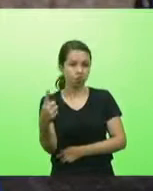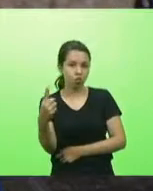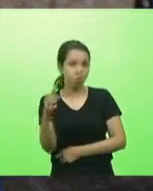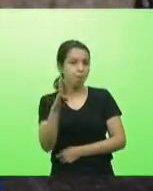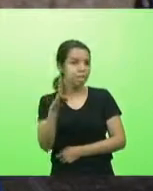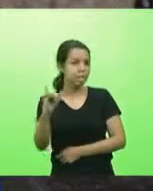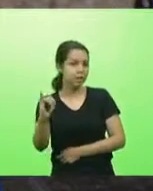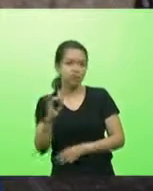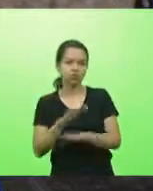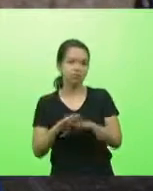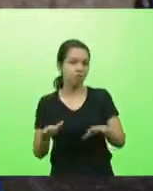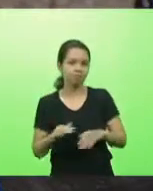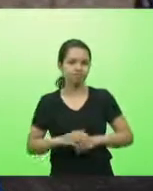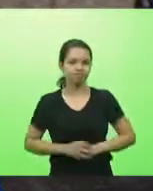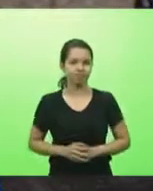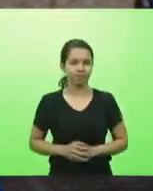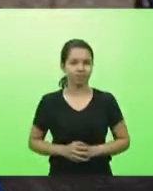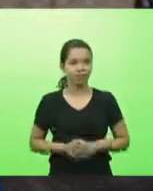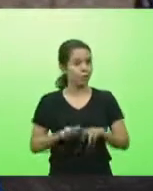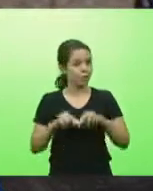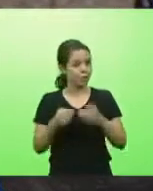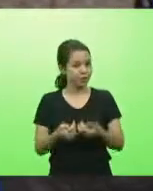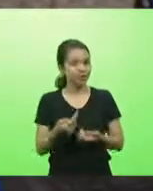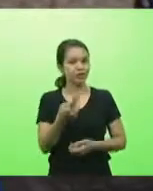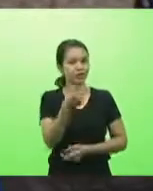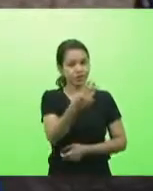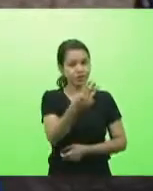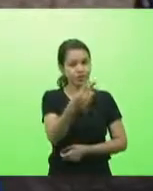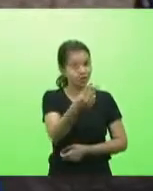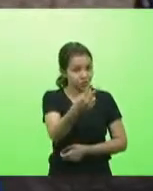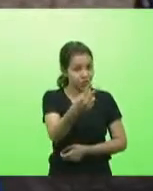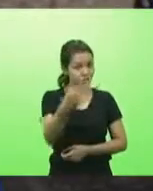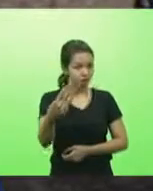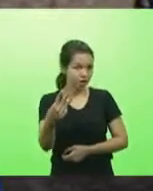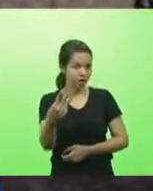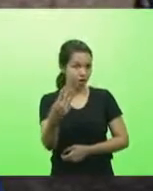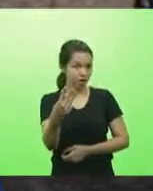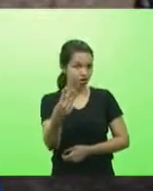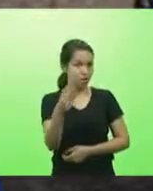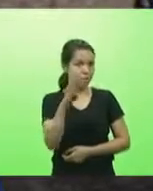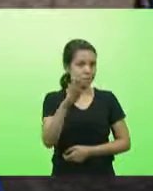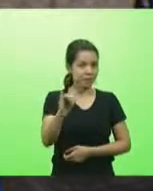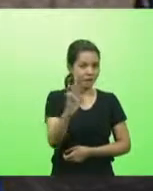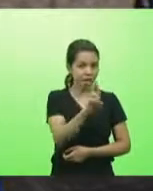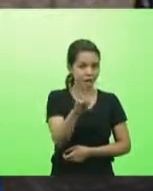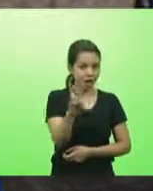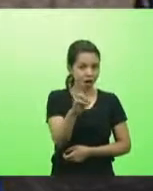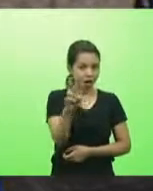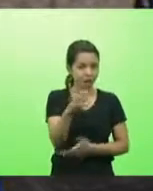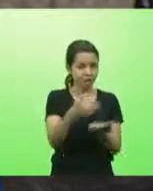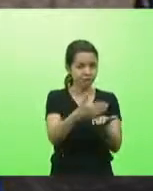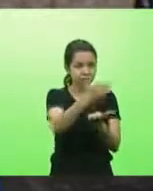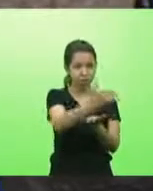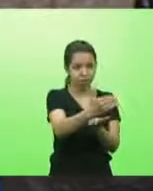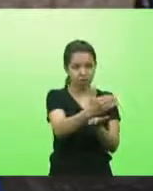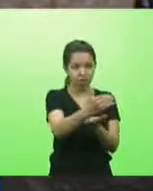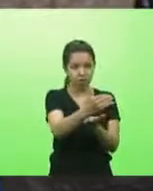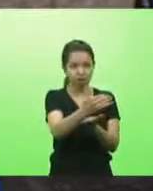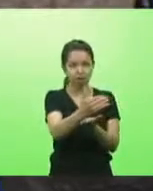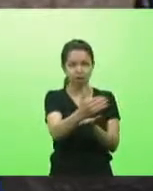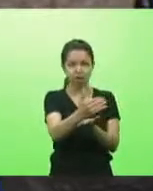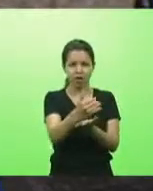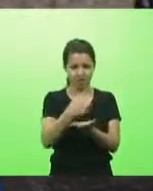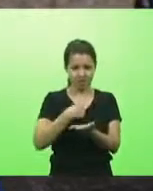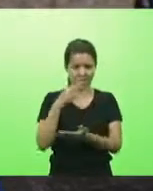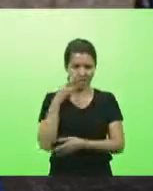portanto 23 bilhões de reais é o custo Brasília para Santa Catarina eu não estou vendo vantagem